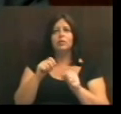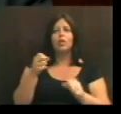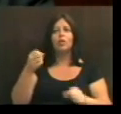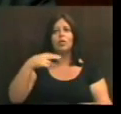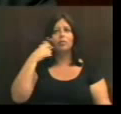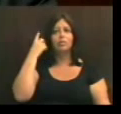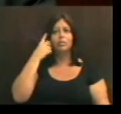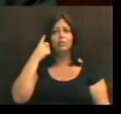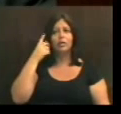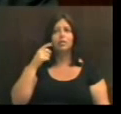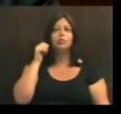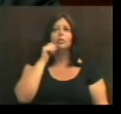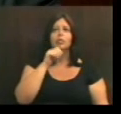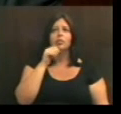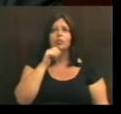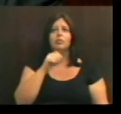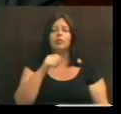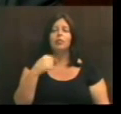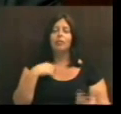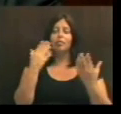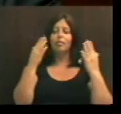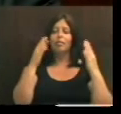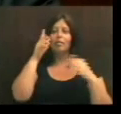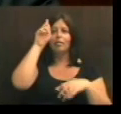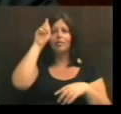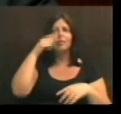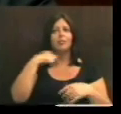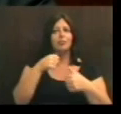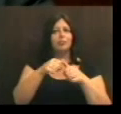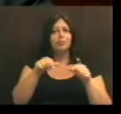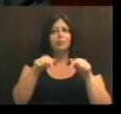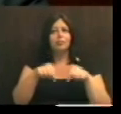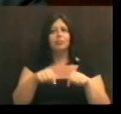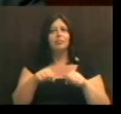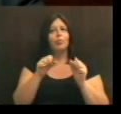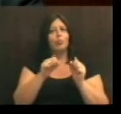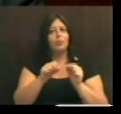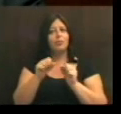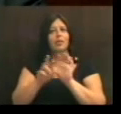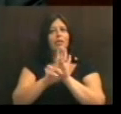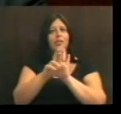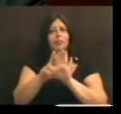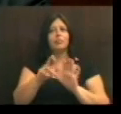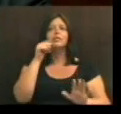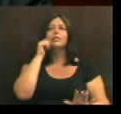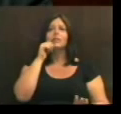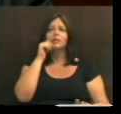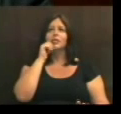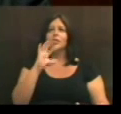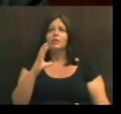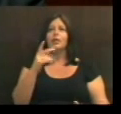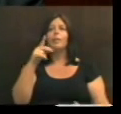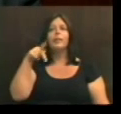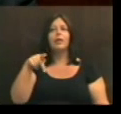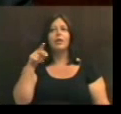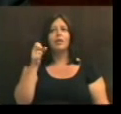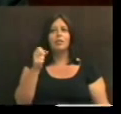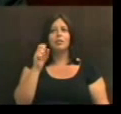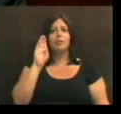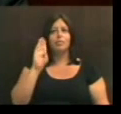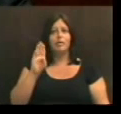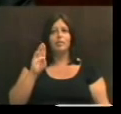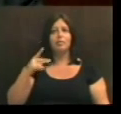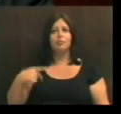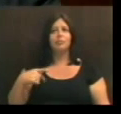mulher. E, graças a Deus, eu estou aqui hoje para poder representar as mulheres dentro do PSB. Dizer